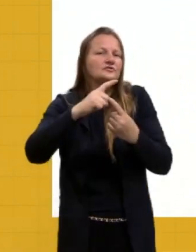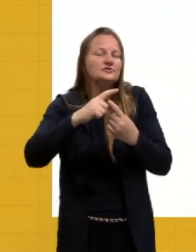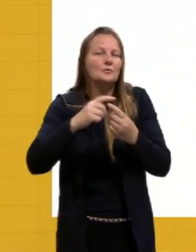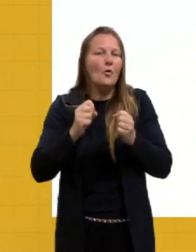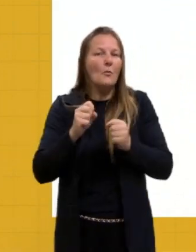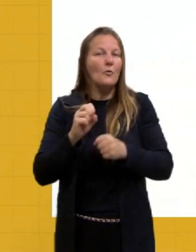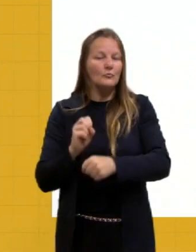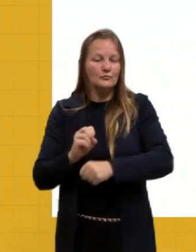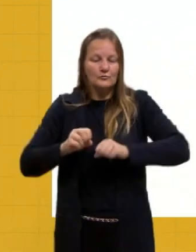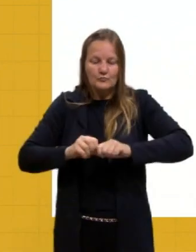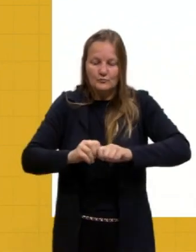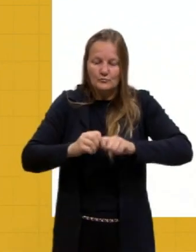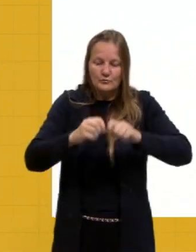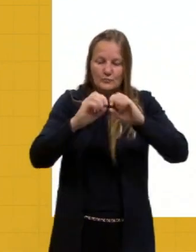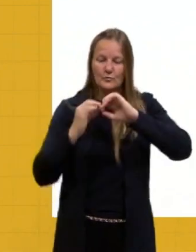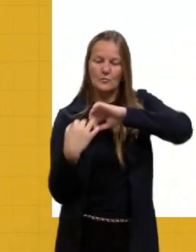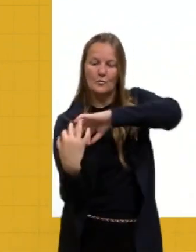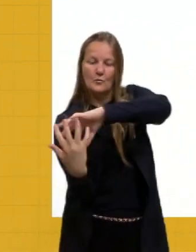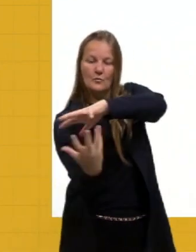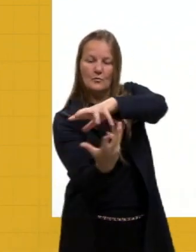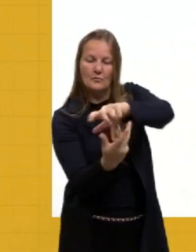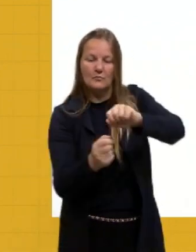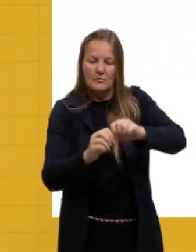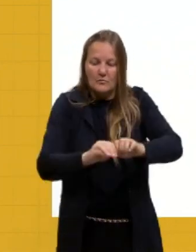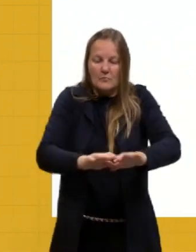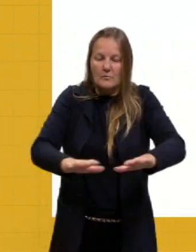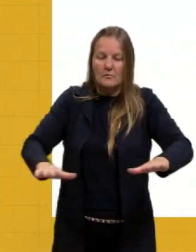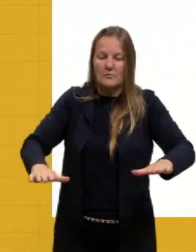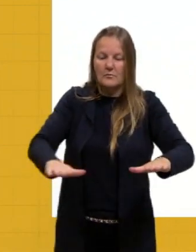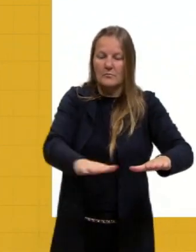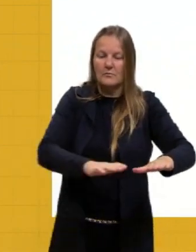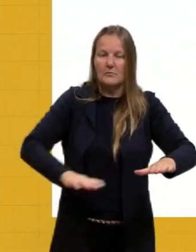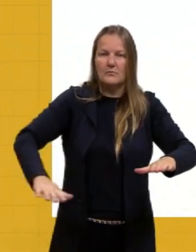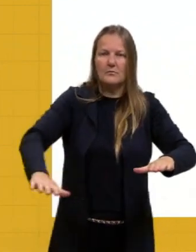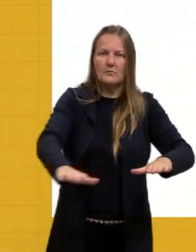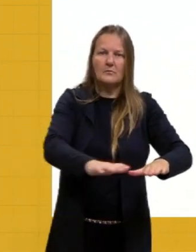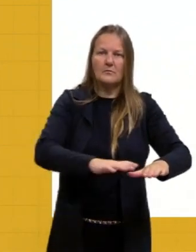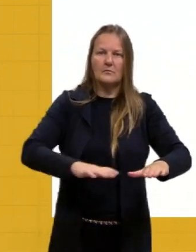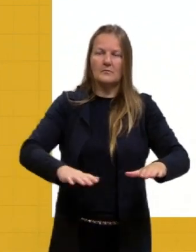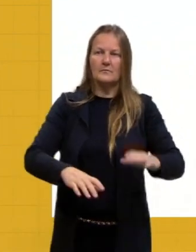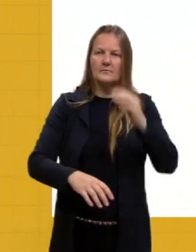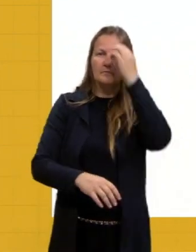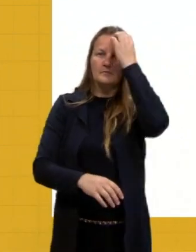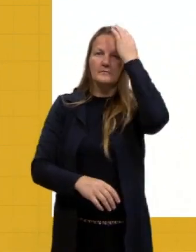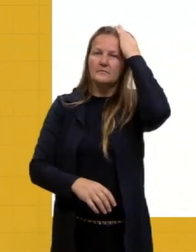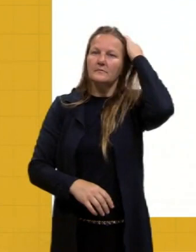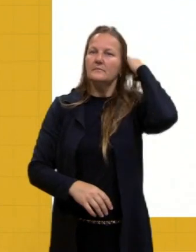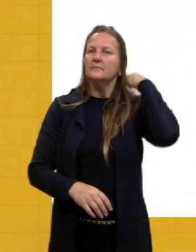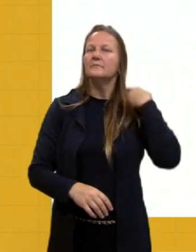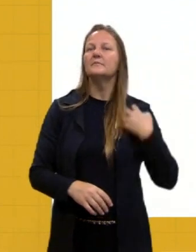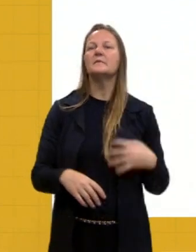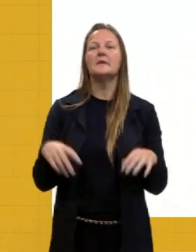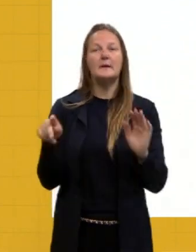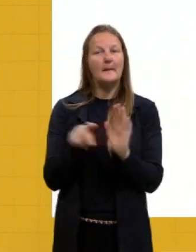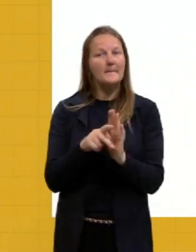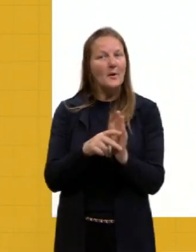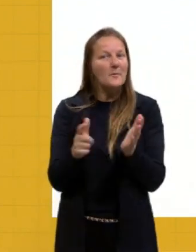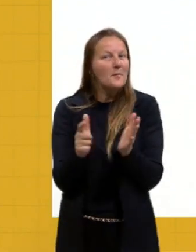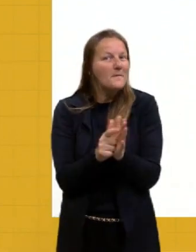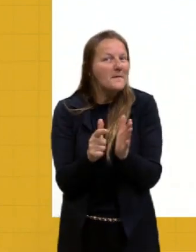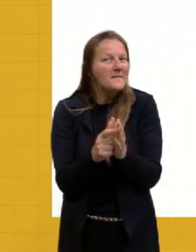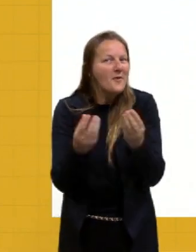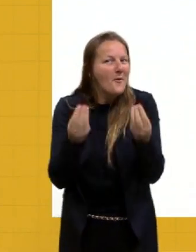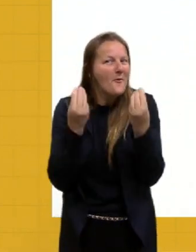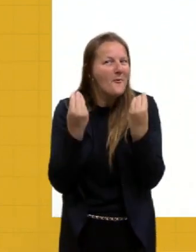esse sistema circular, essa bolota, num sistema de papel? Então, a gente vai ter